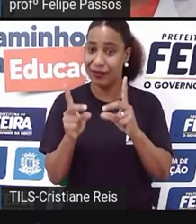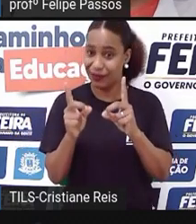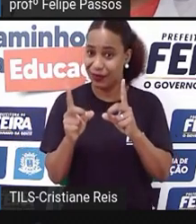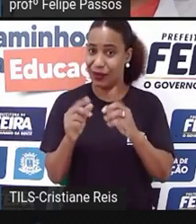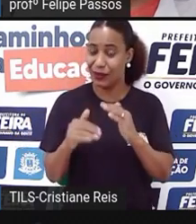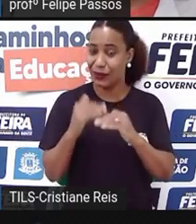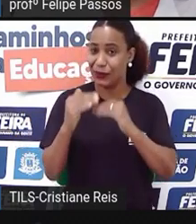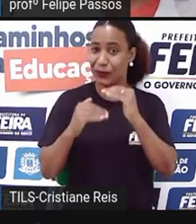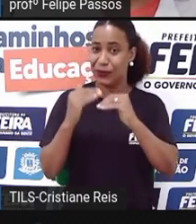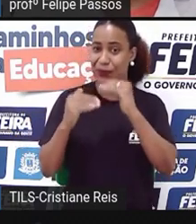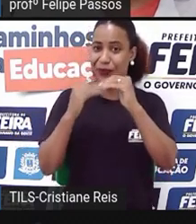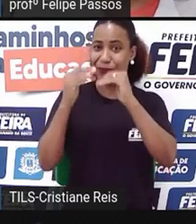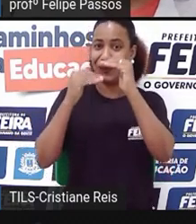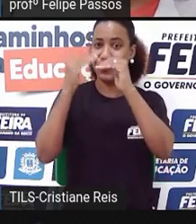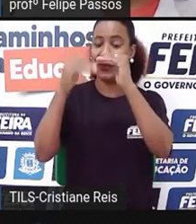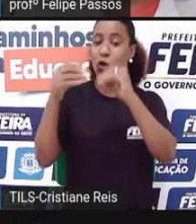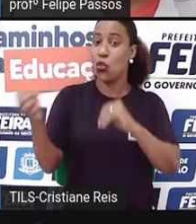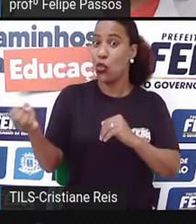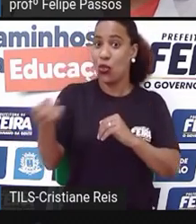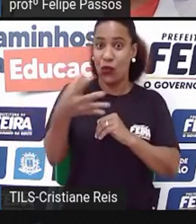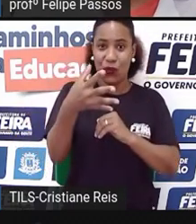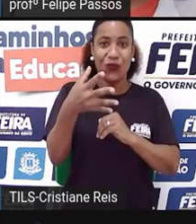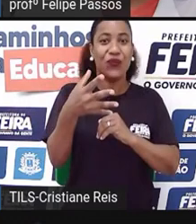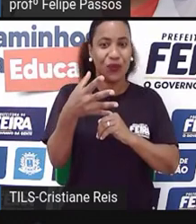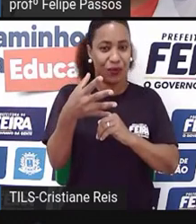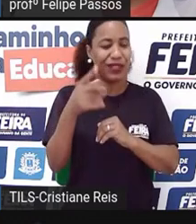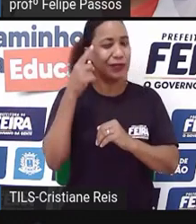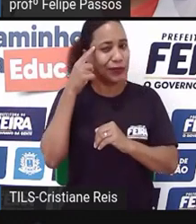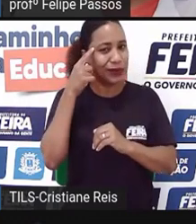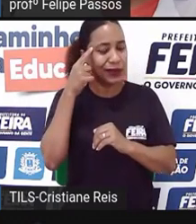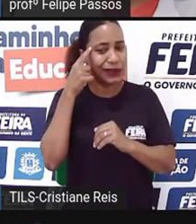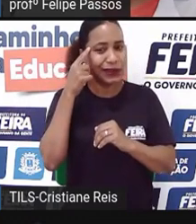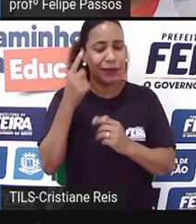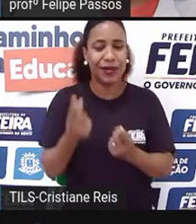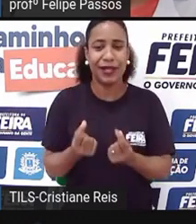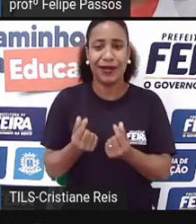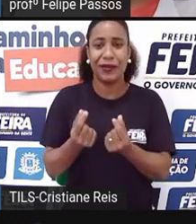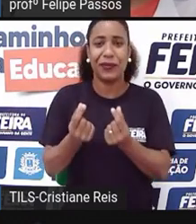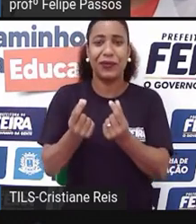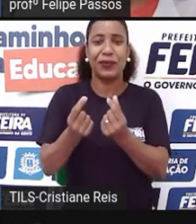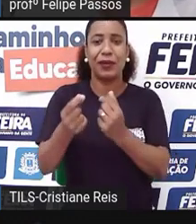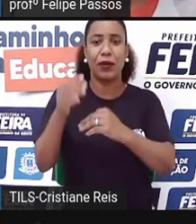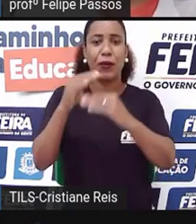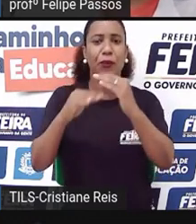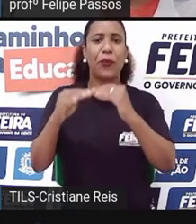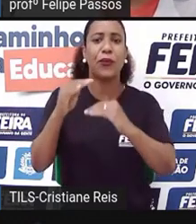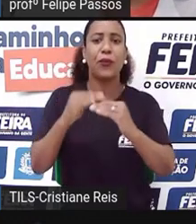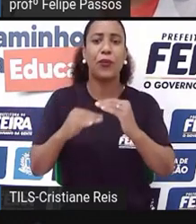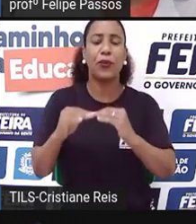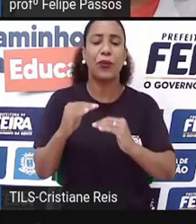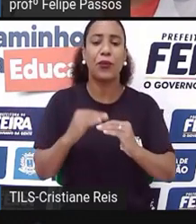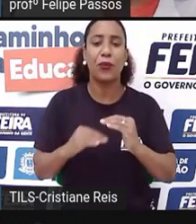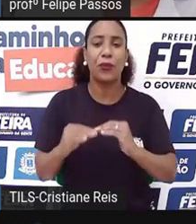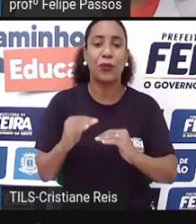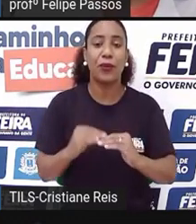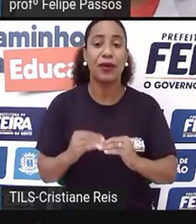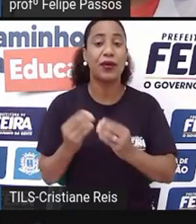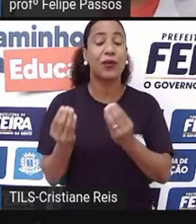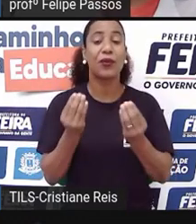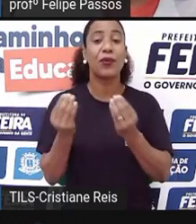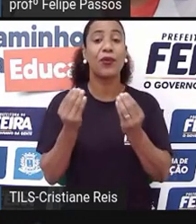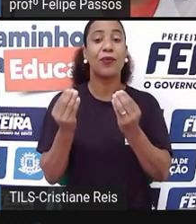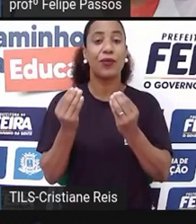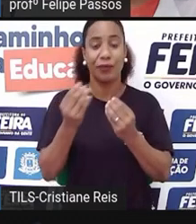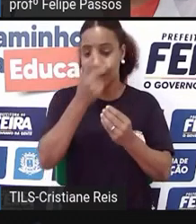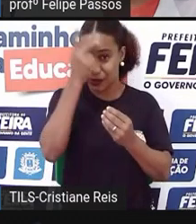serem legais, porque é novidade, mas eu preciso pensar também como eu vou manter. E esse manter é aumentar o número de